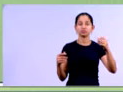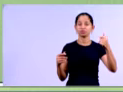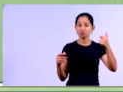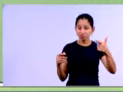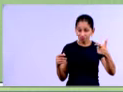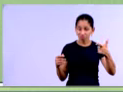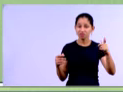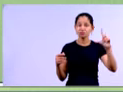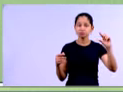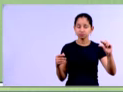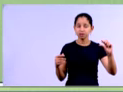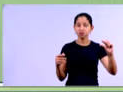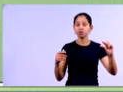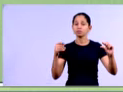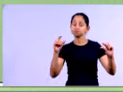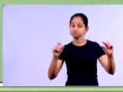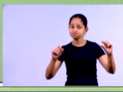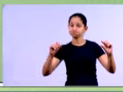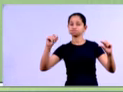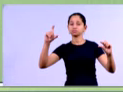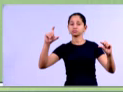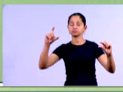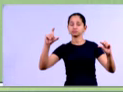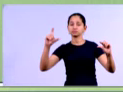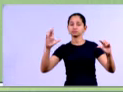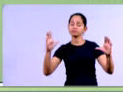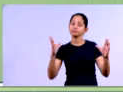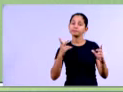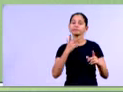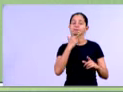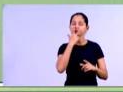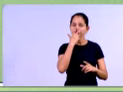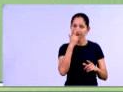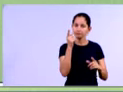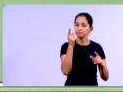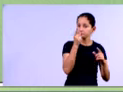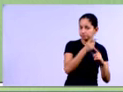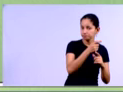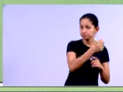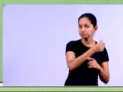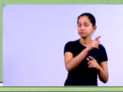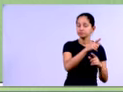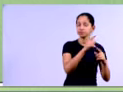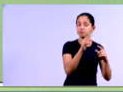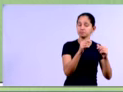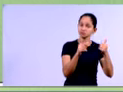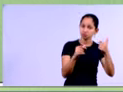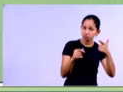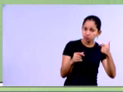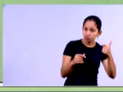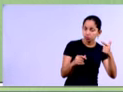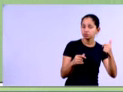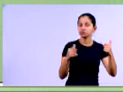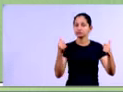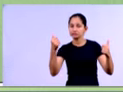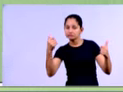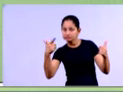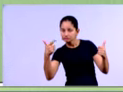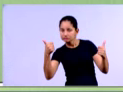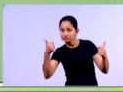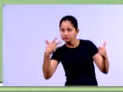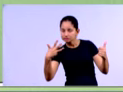líquida foi menor do que em 2013. Então, de 2012 para 2013, né, 2012 para 2013,